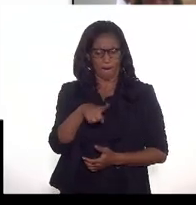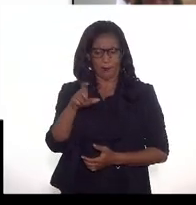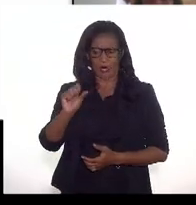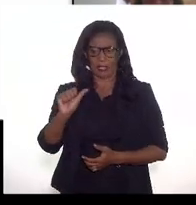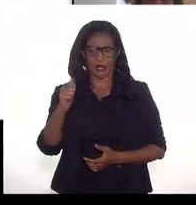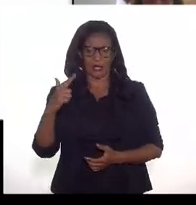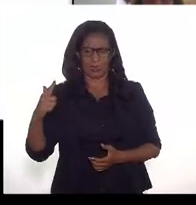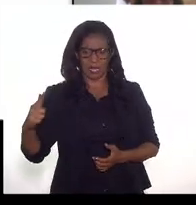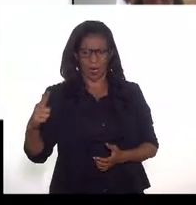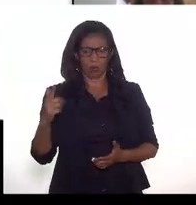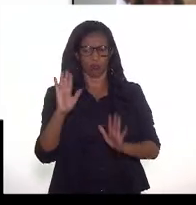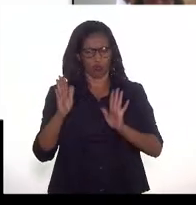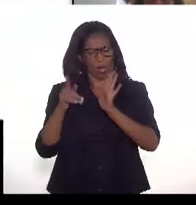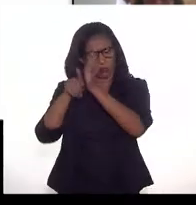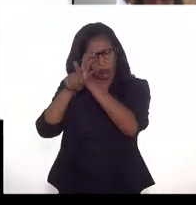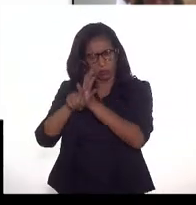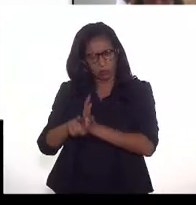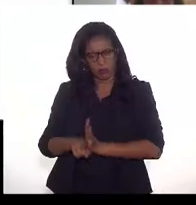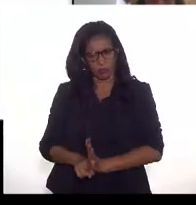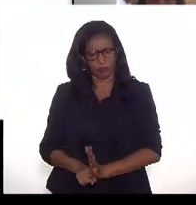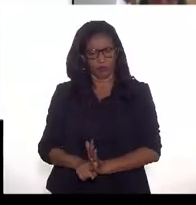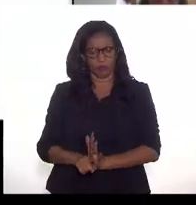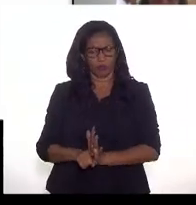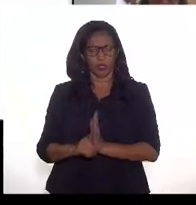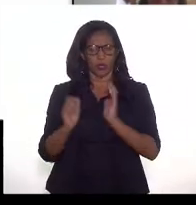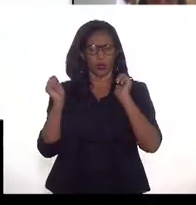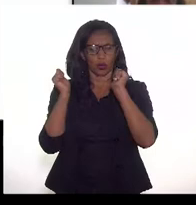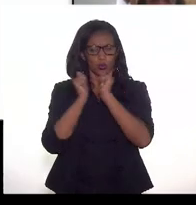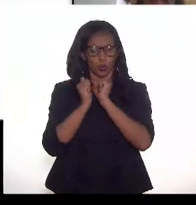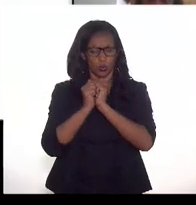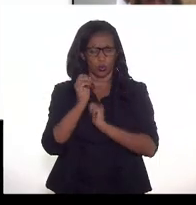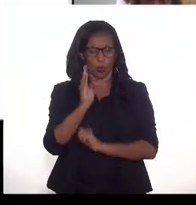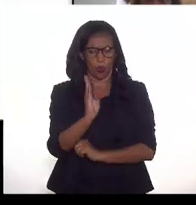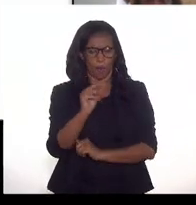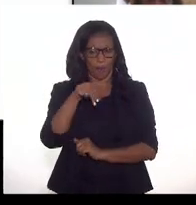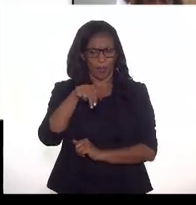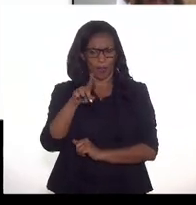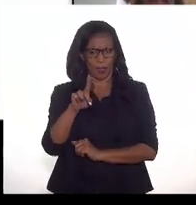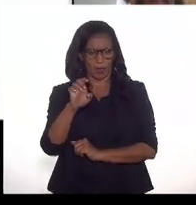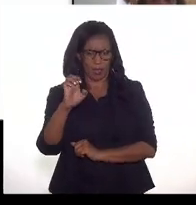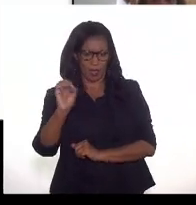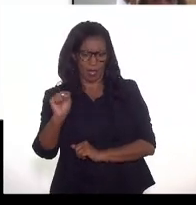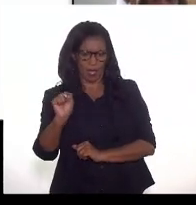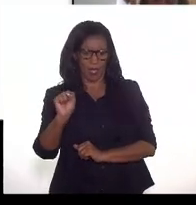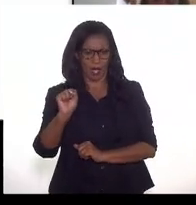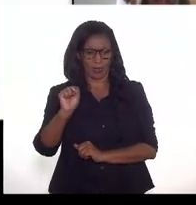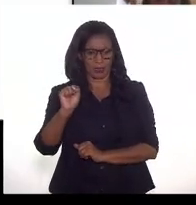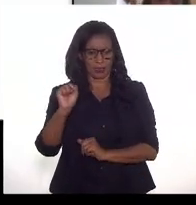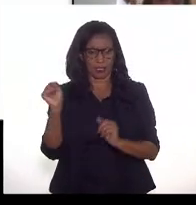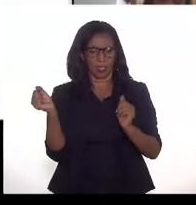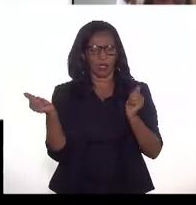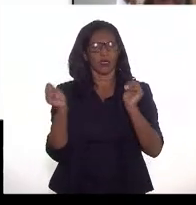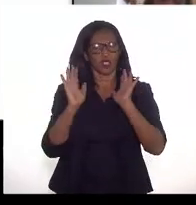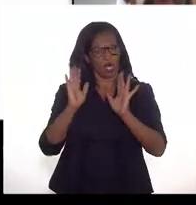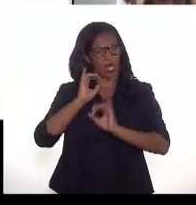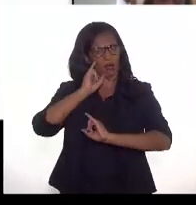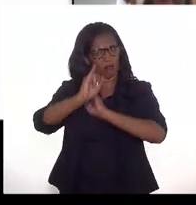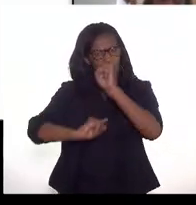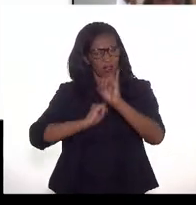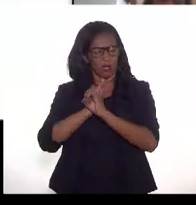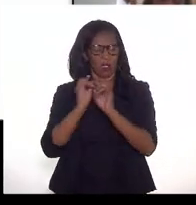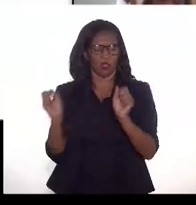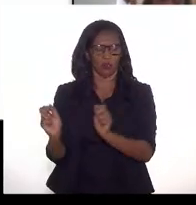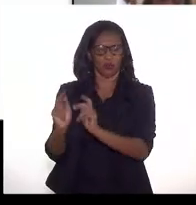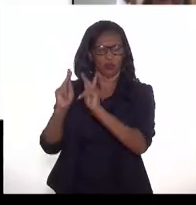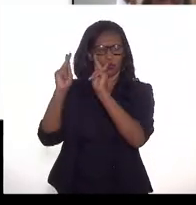PPCA, a EPE, o BNDF, também o Ministério. Então esse estudo tá disponível na internet. E